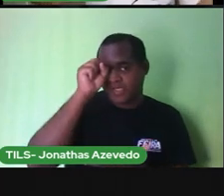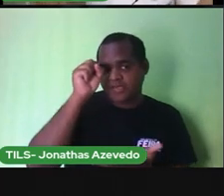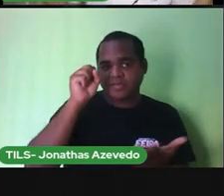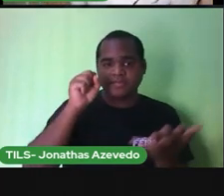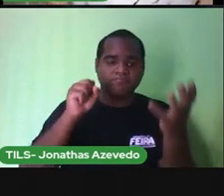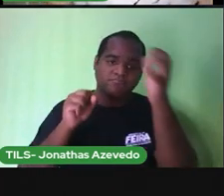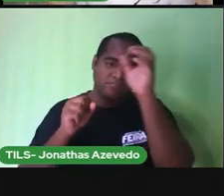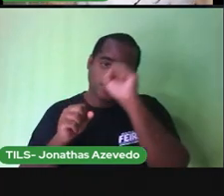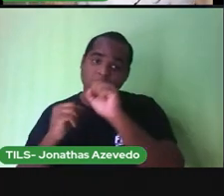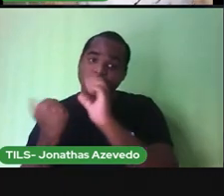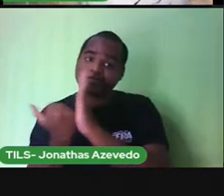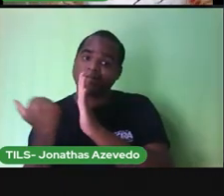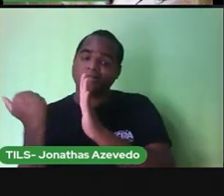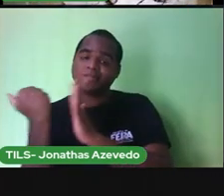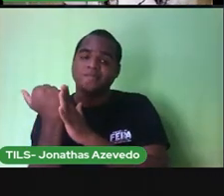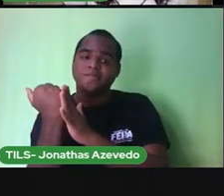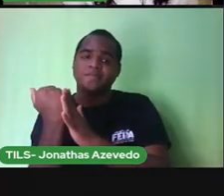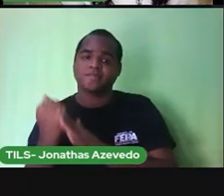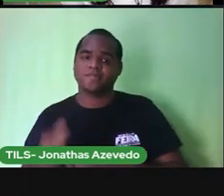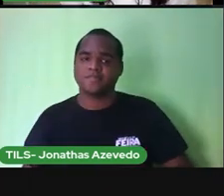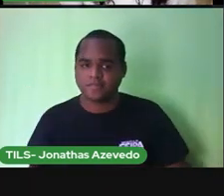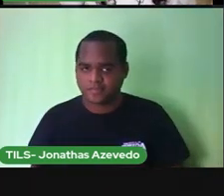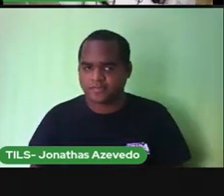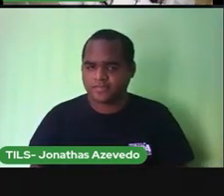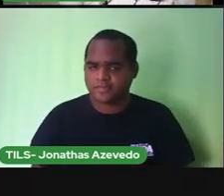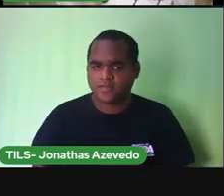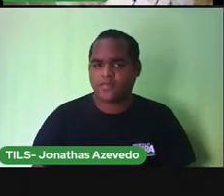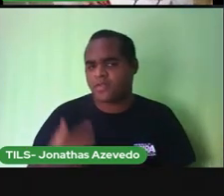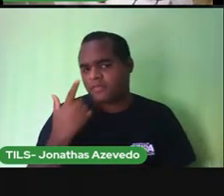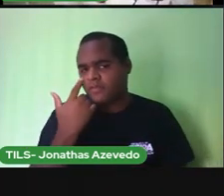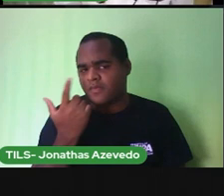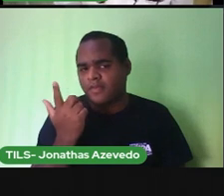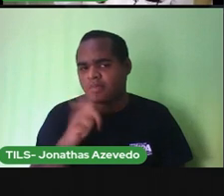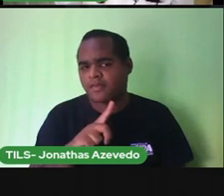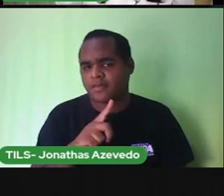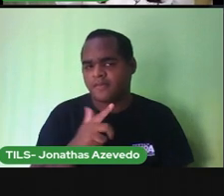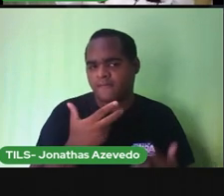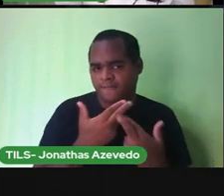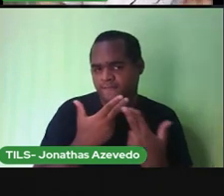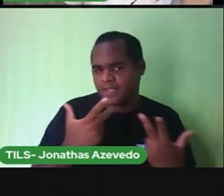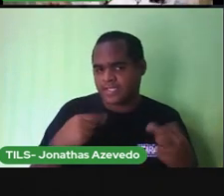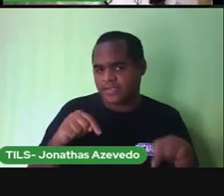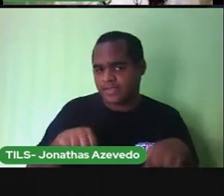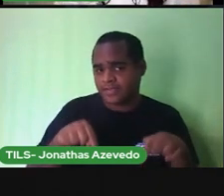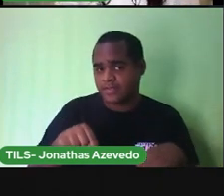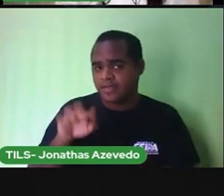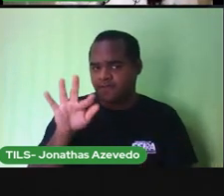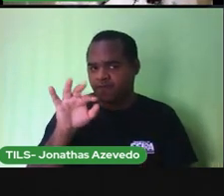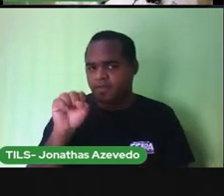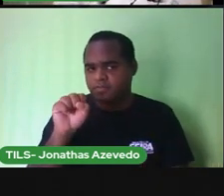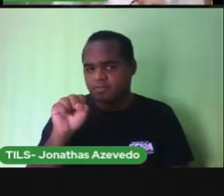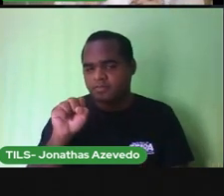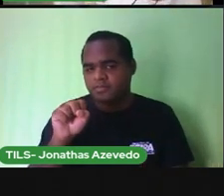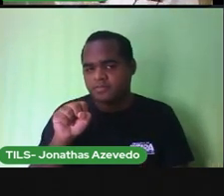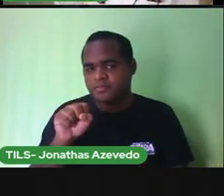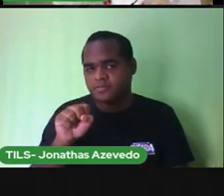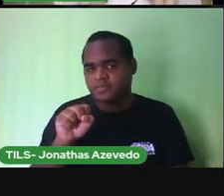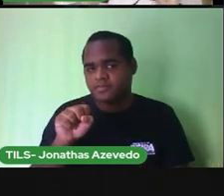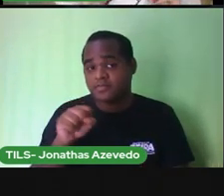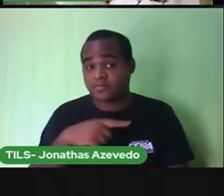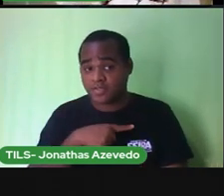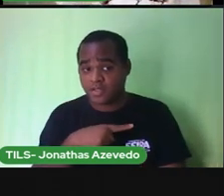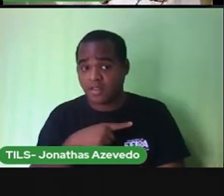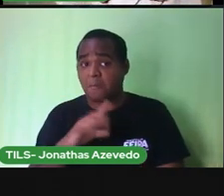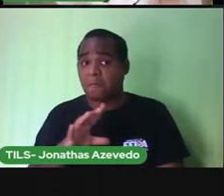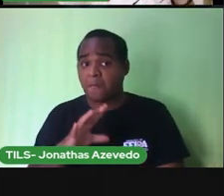e mais isso. Você consegue ver essas características na nossa cidade? Se